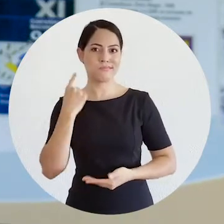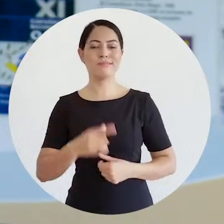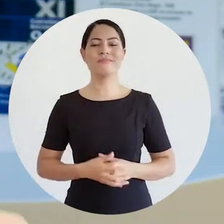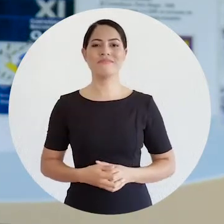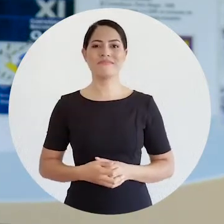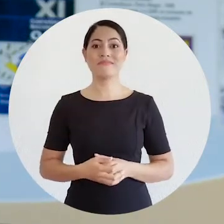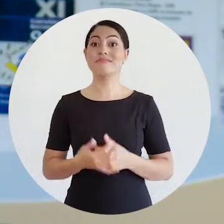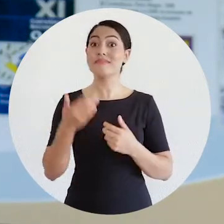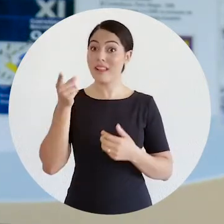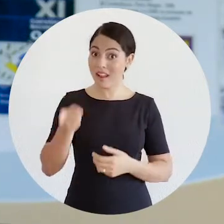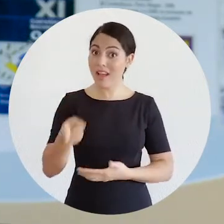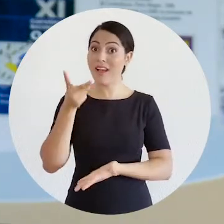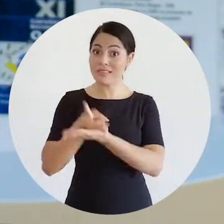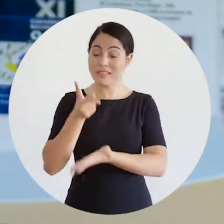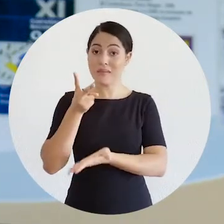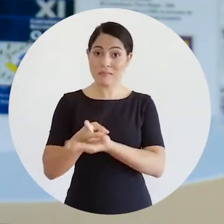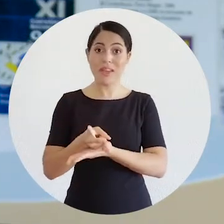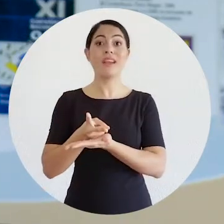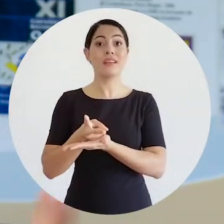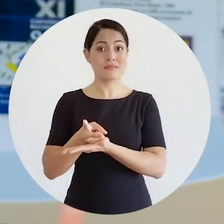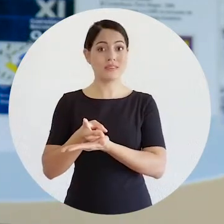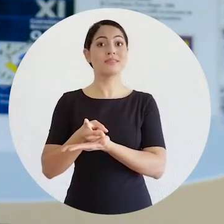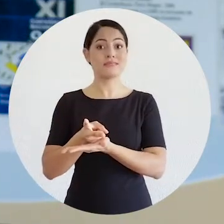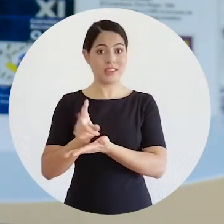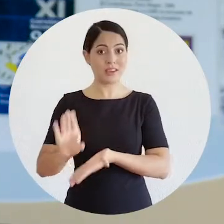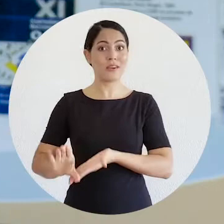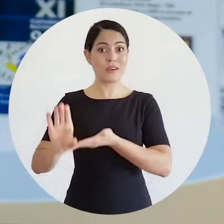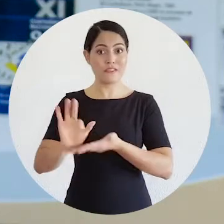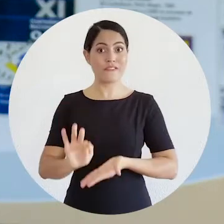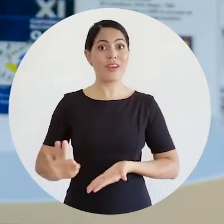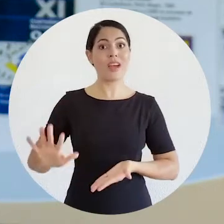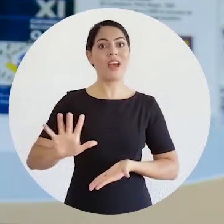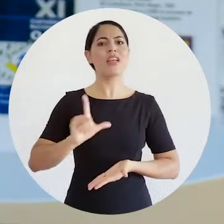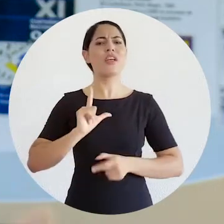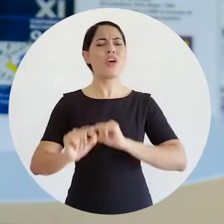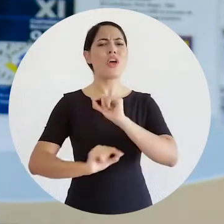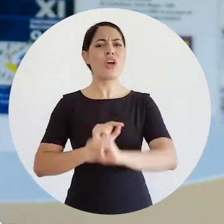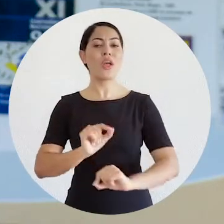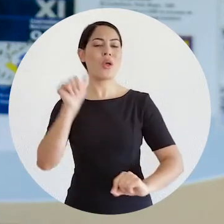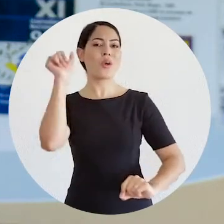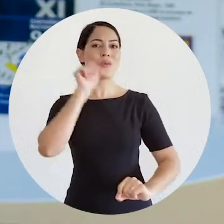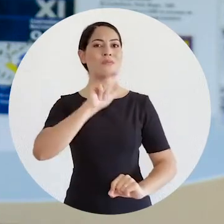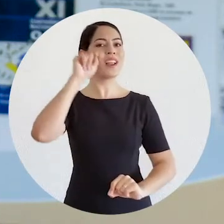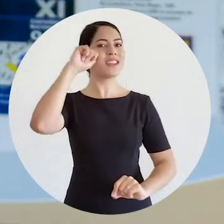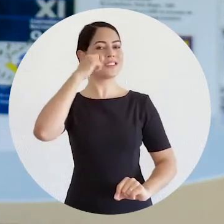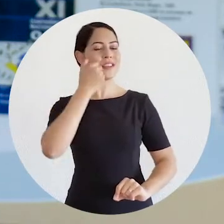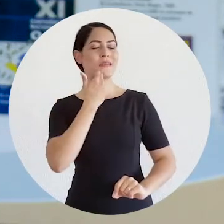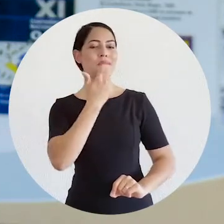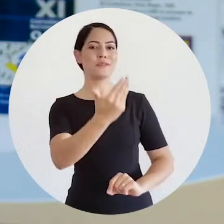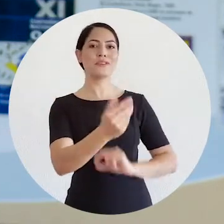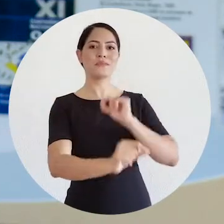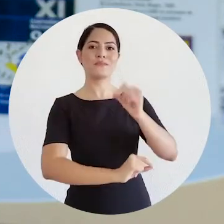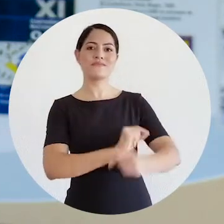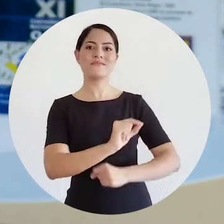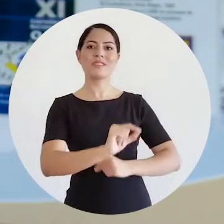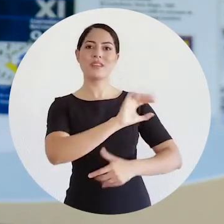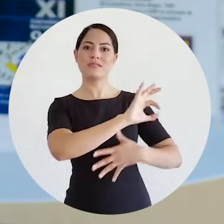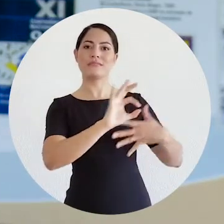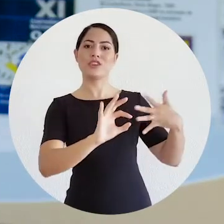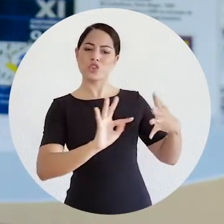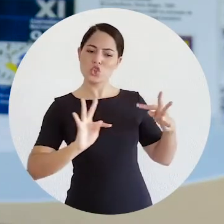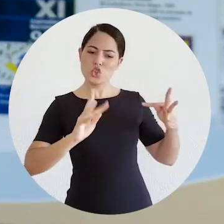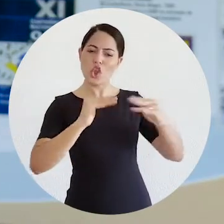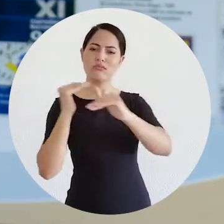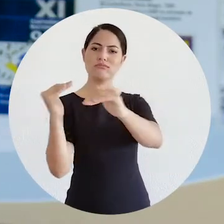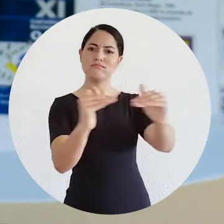Advogada. Na mesma conferência, juristas negras se reuniram para também apresentarem um manifesto pedindo equidade